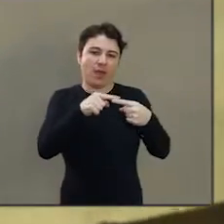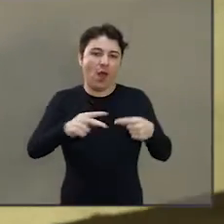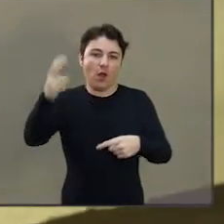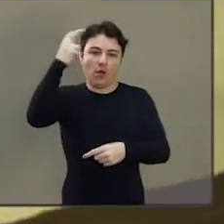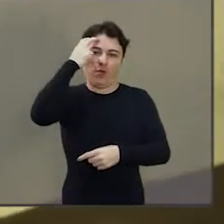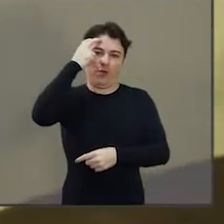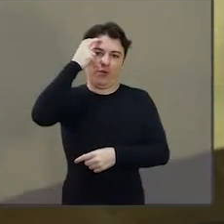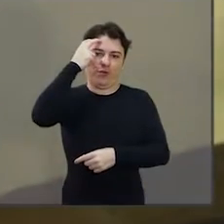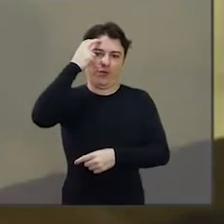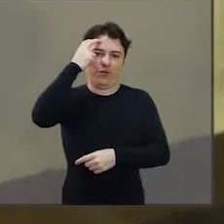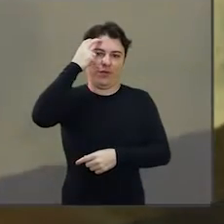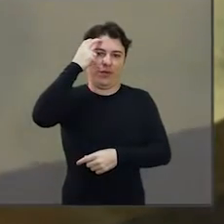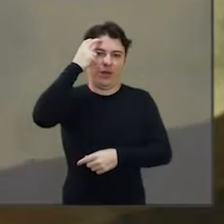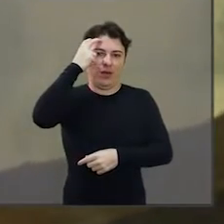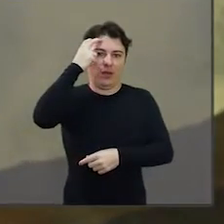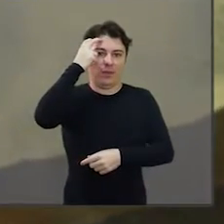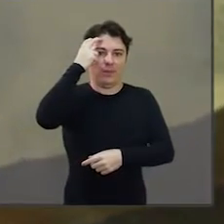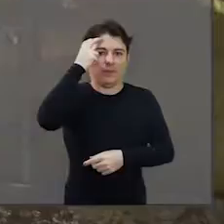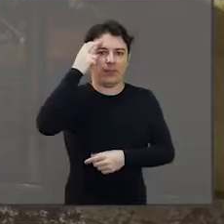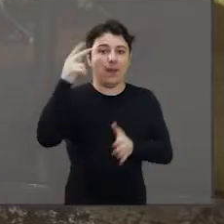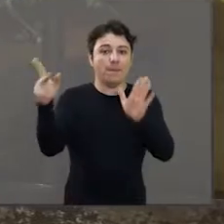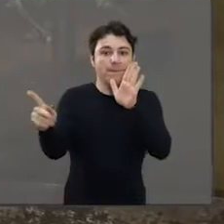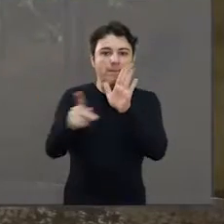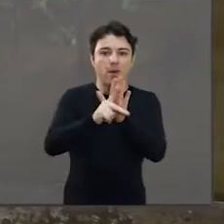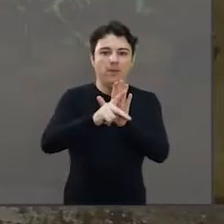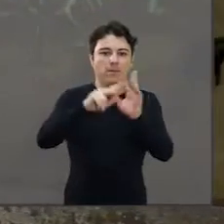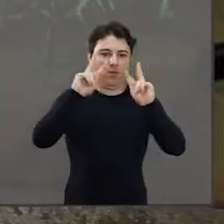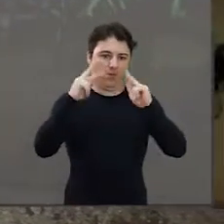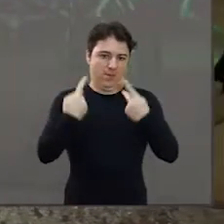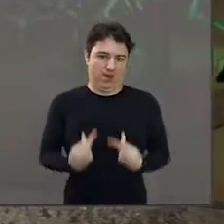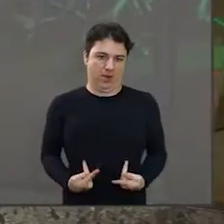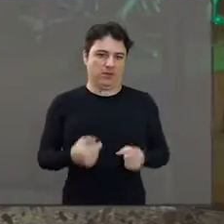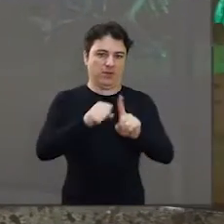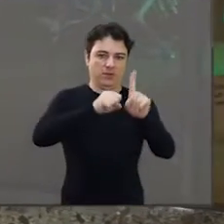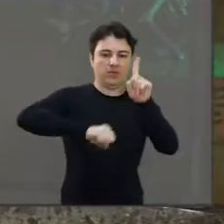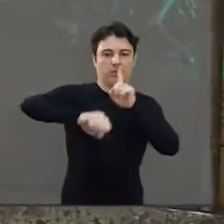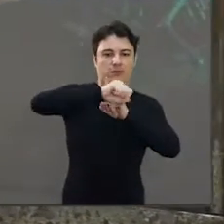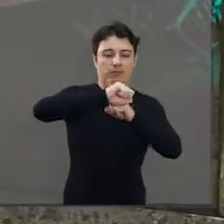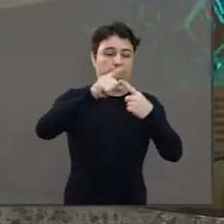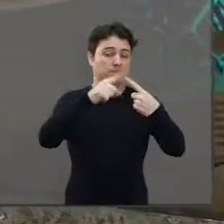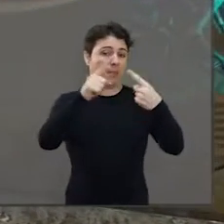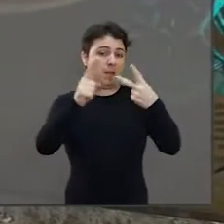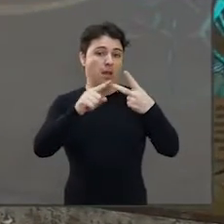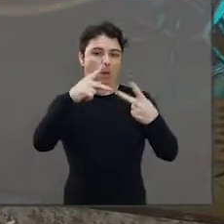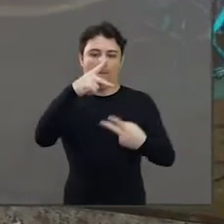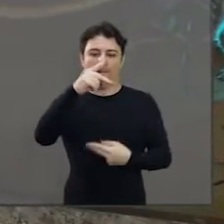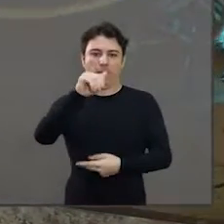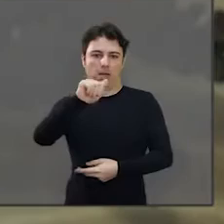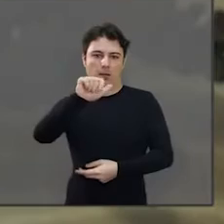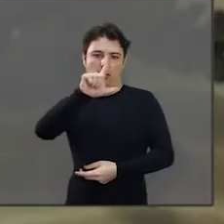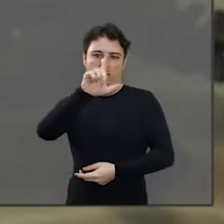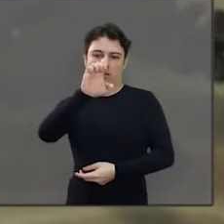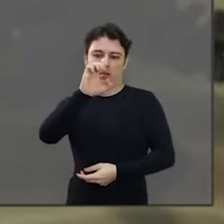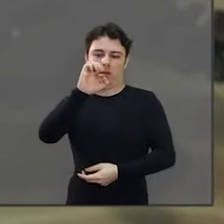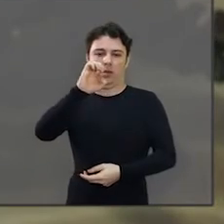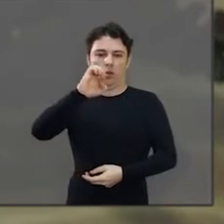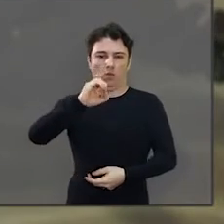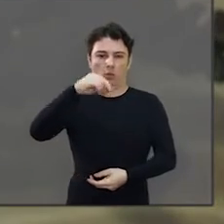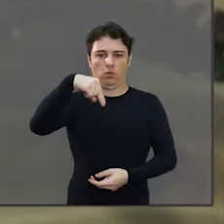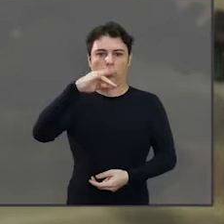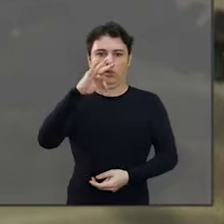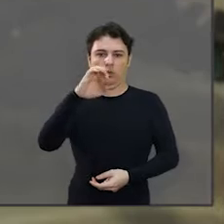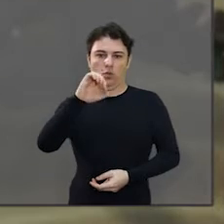Paleontologia, ela vai estudar os vestígios da natureza. Então, aí são pegadas,